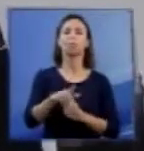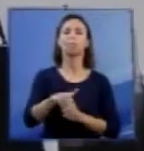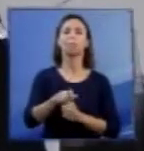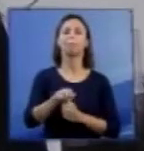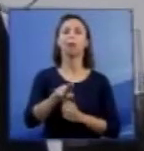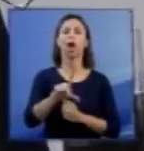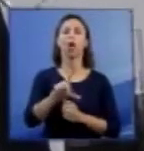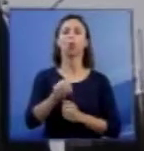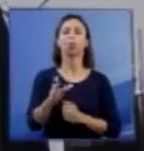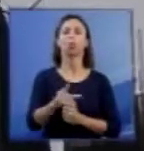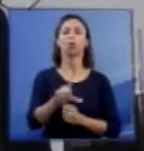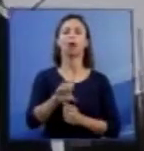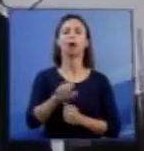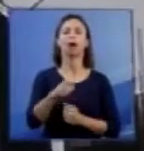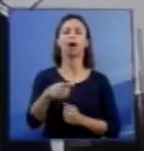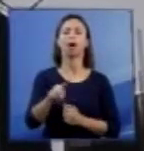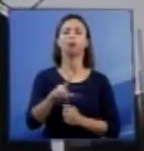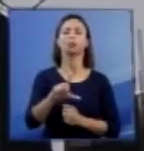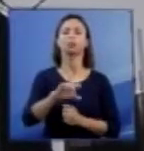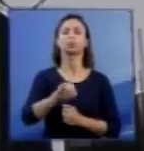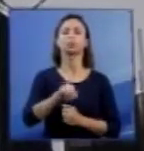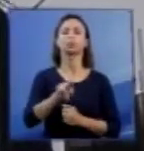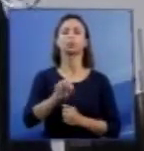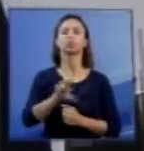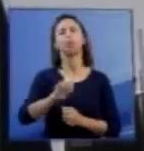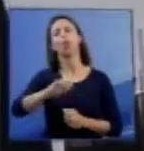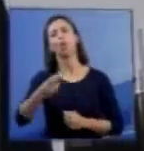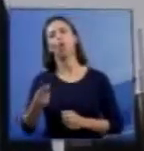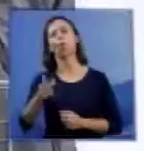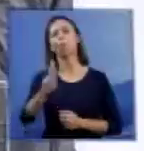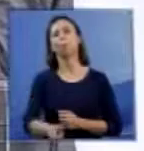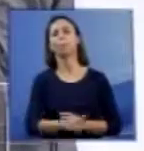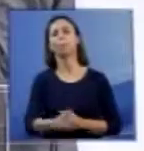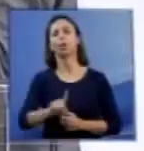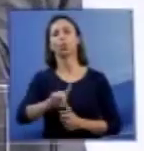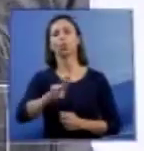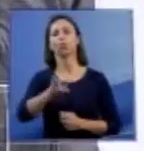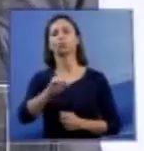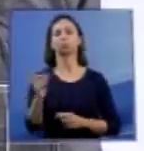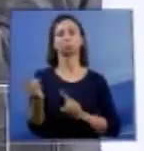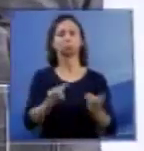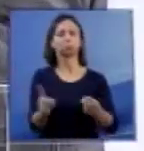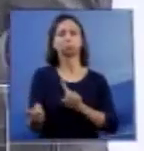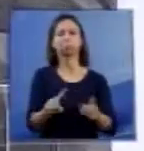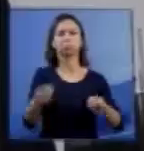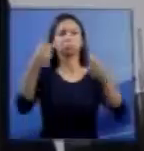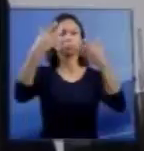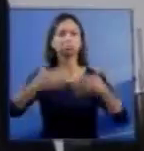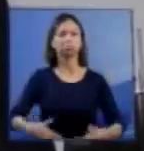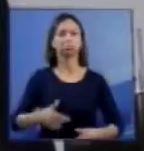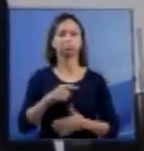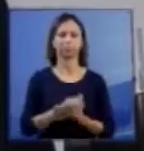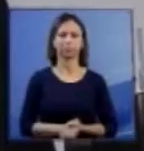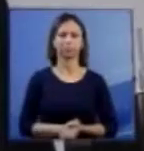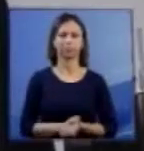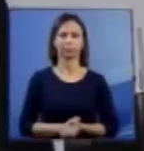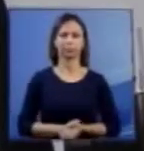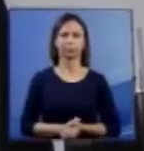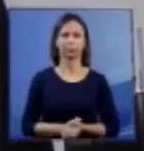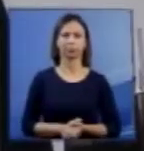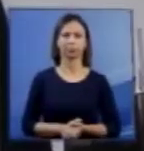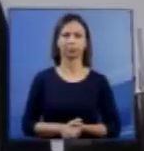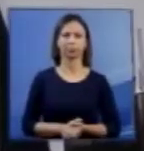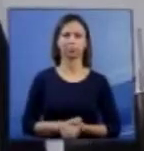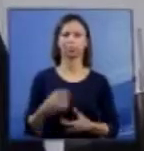Leão Júnior, ao padre Luiz Antônio Bento, para, querendo esclarecer o